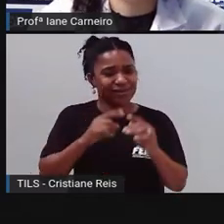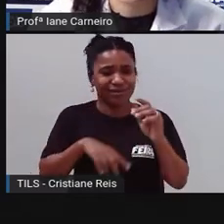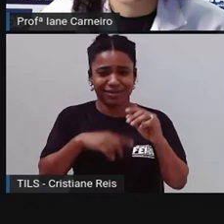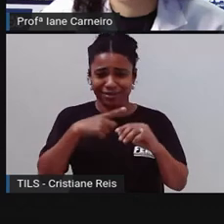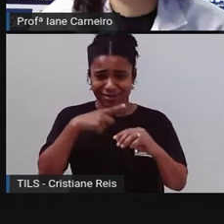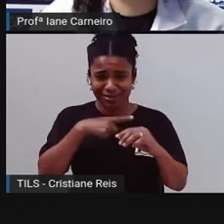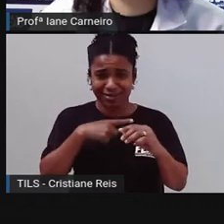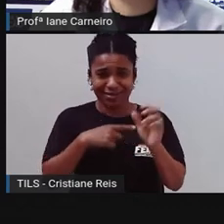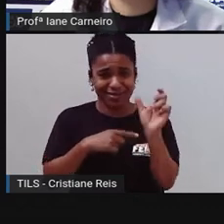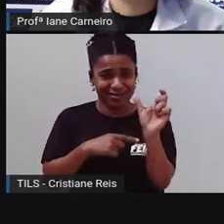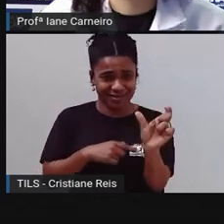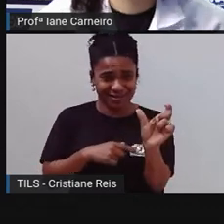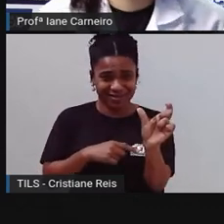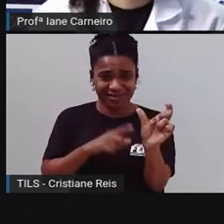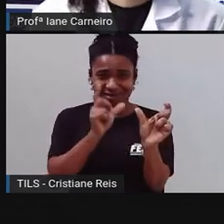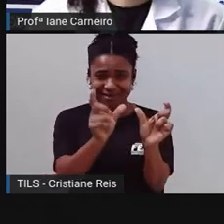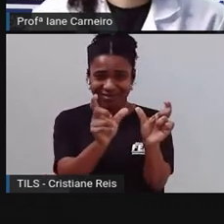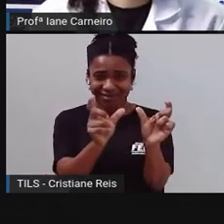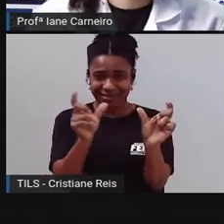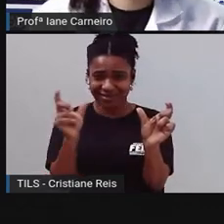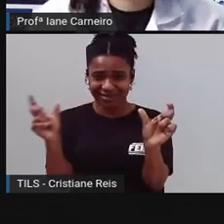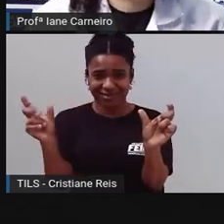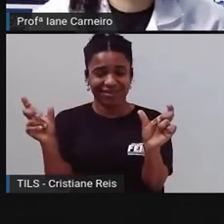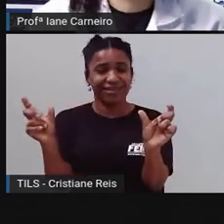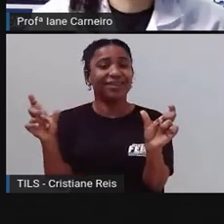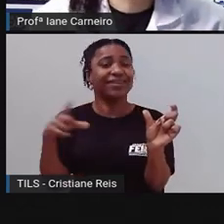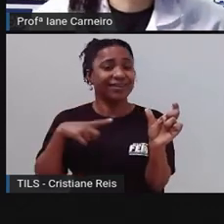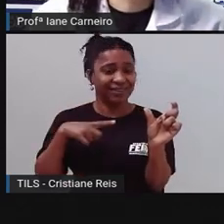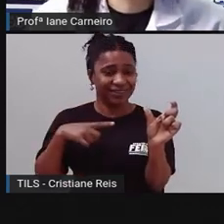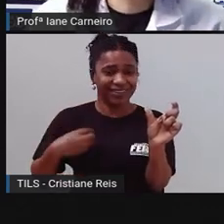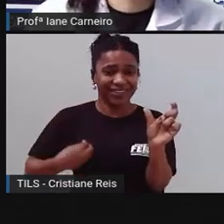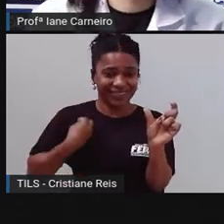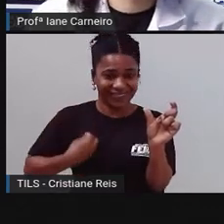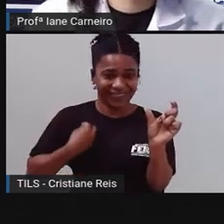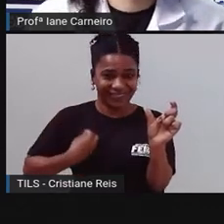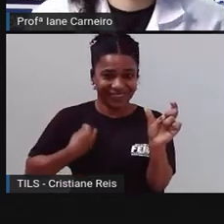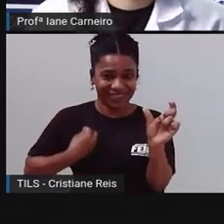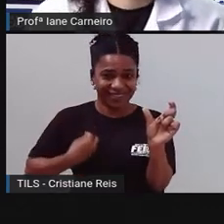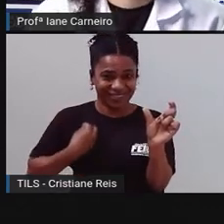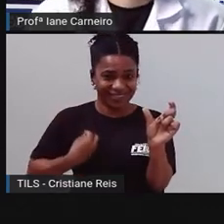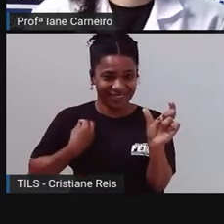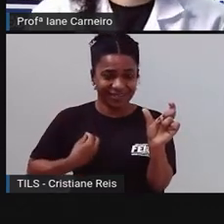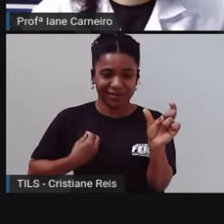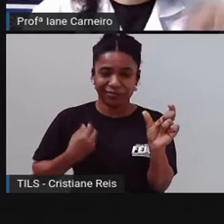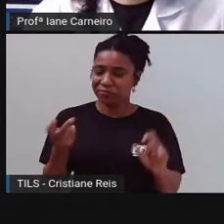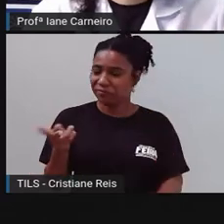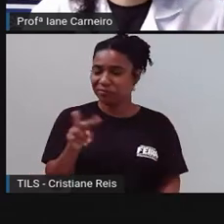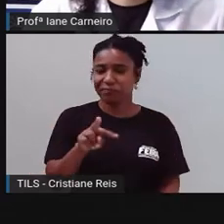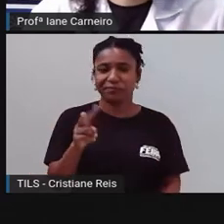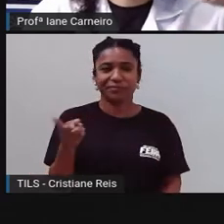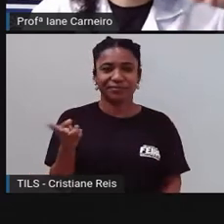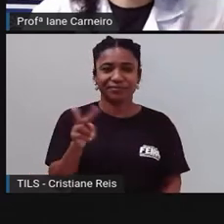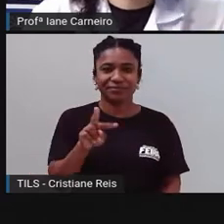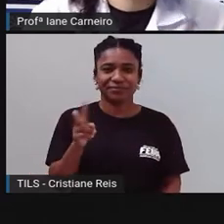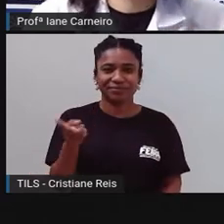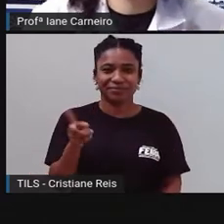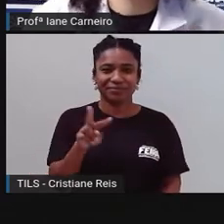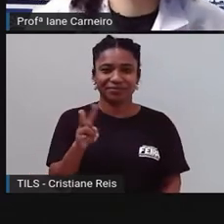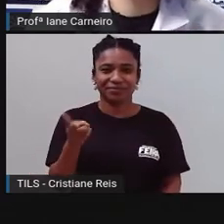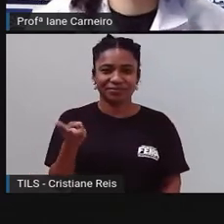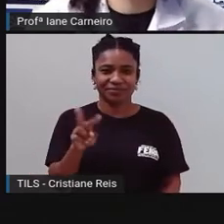no começo dela? E está em ambos. Está nos dois, ó.